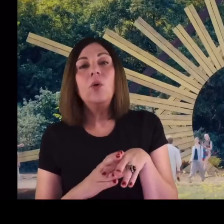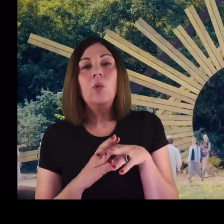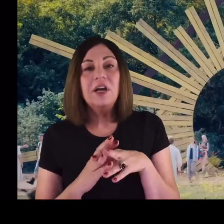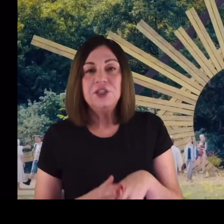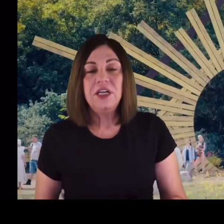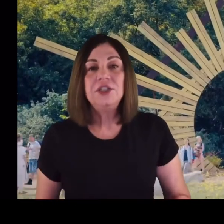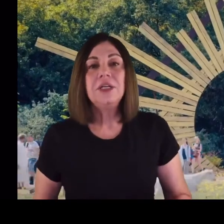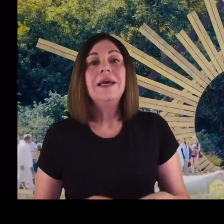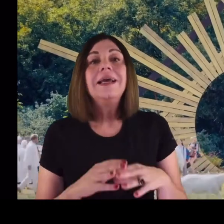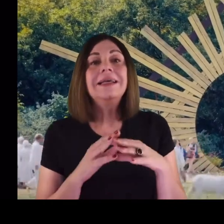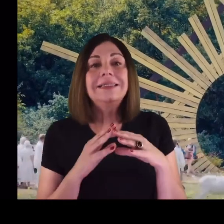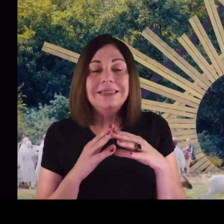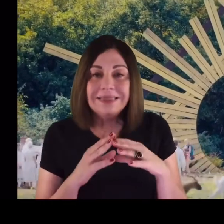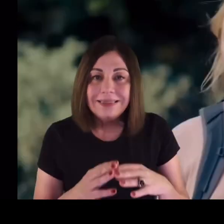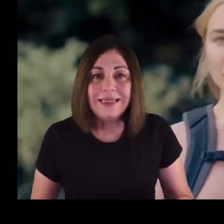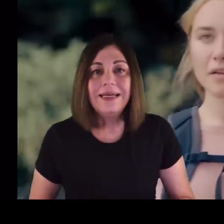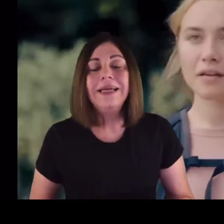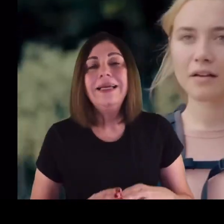é uma gente